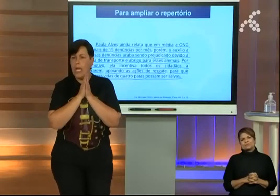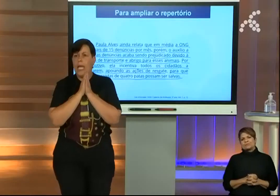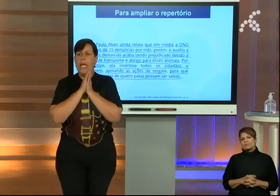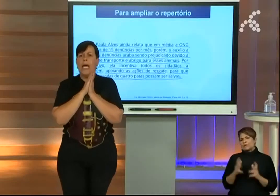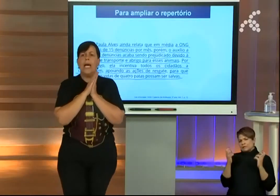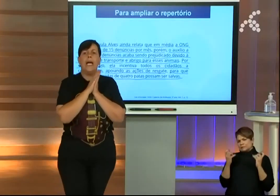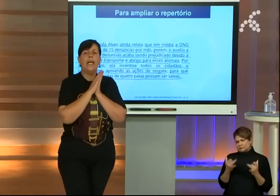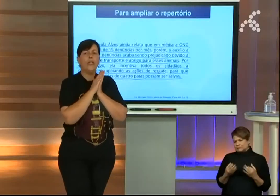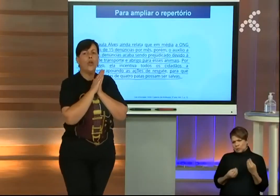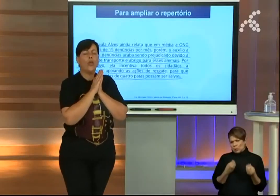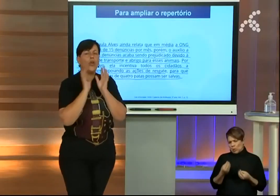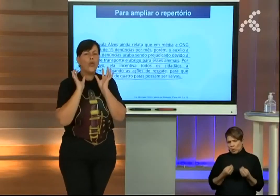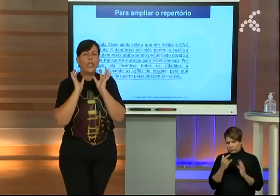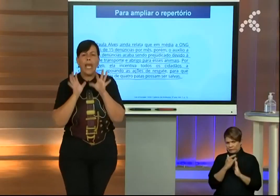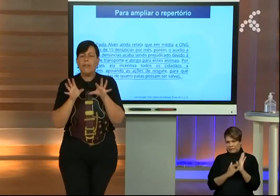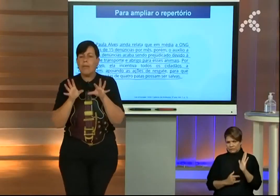texto.